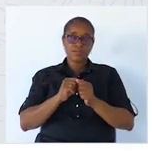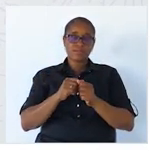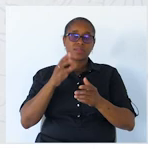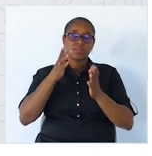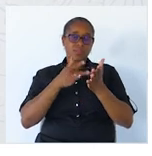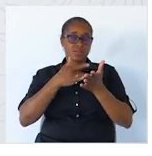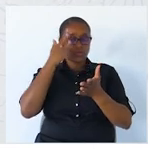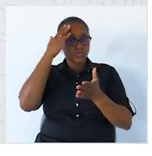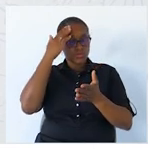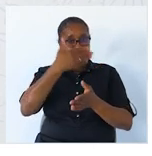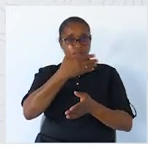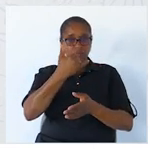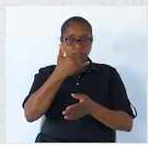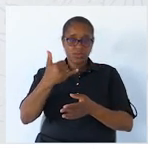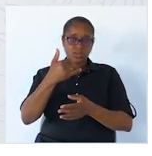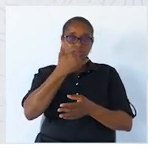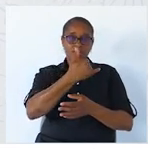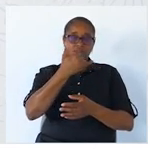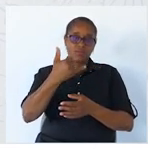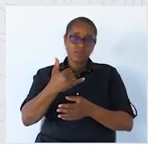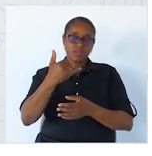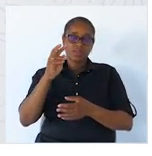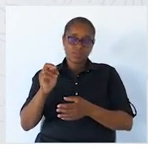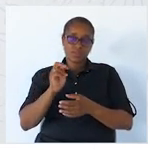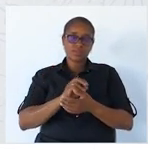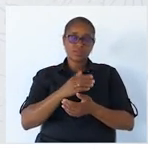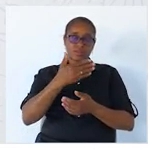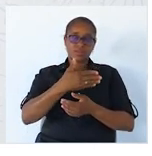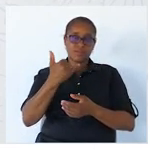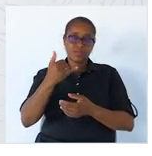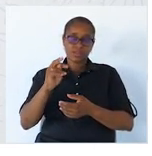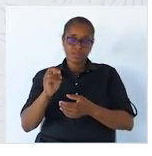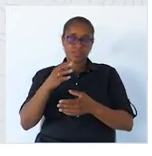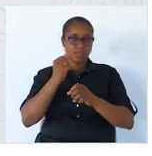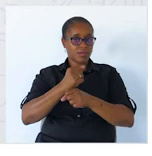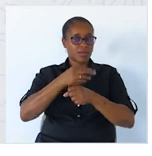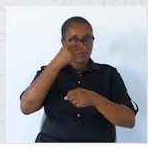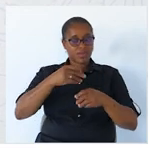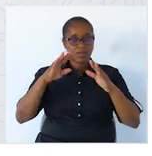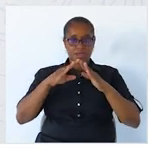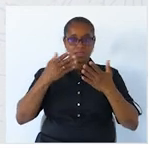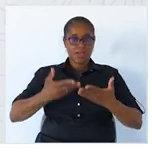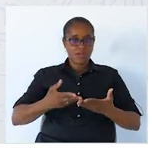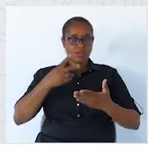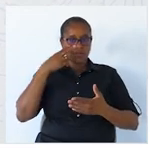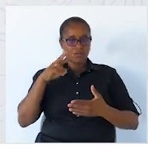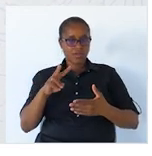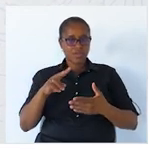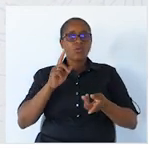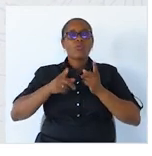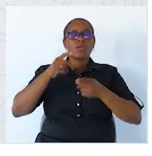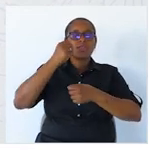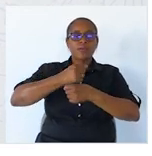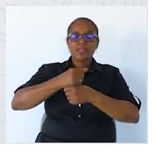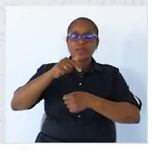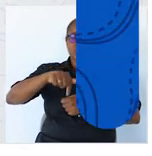nas páginas 122 e 123. O trabalho fica para casa. Agora, vamos ver o que